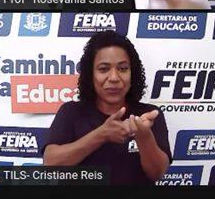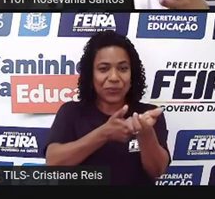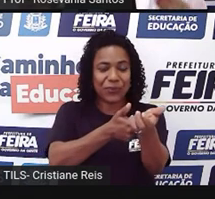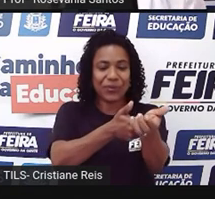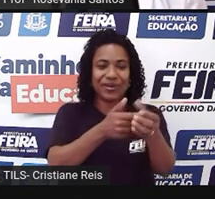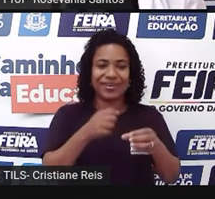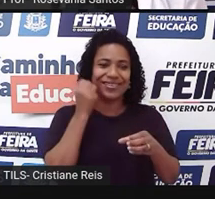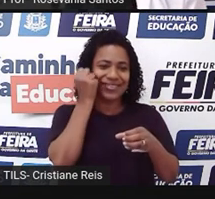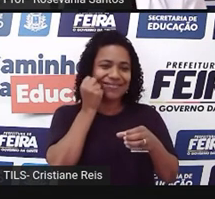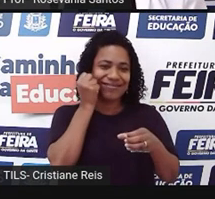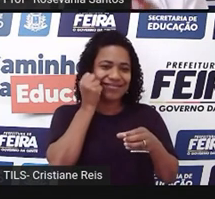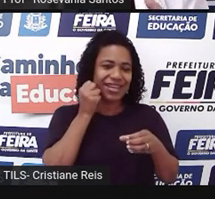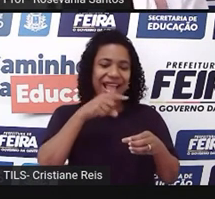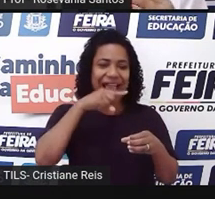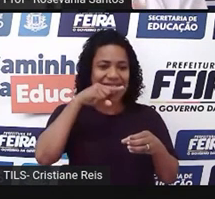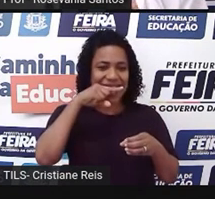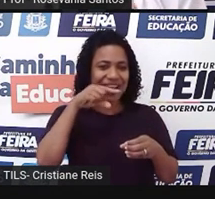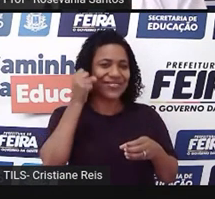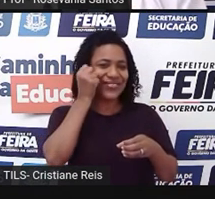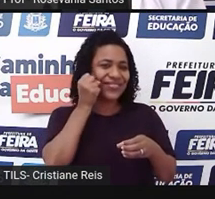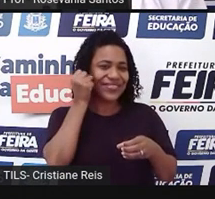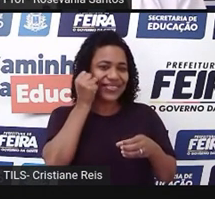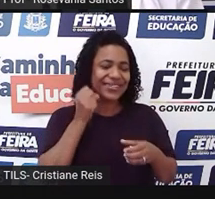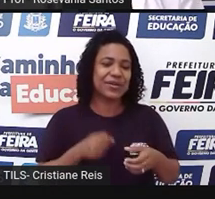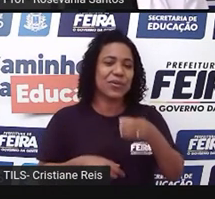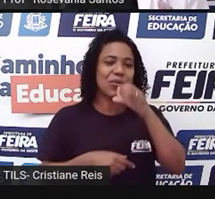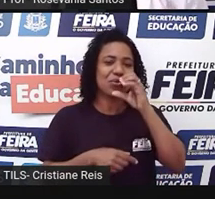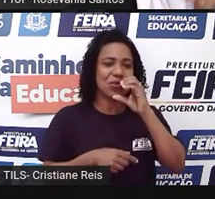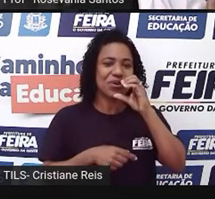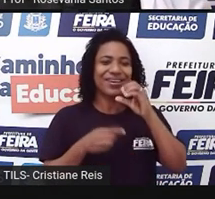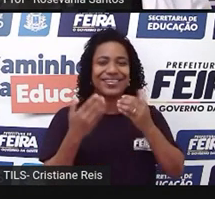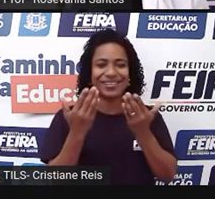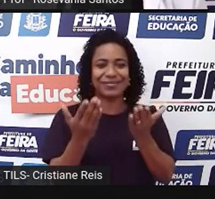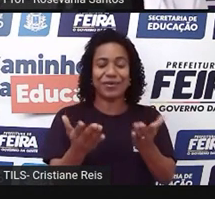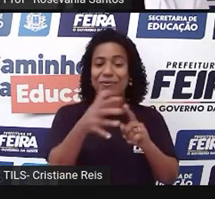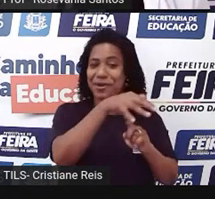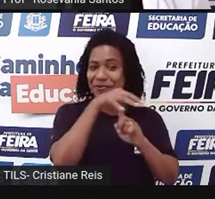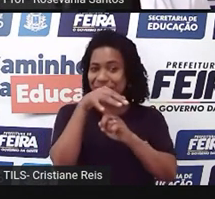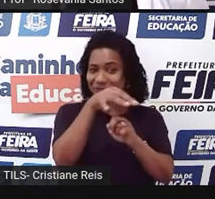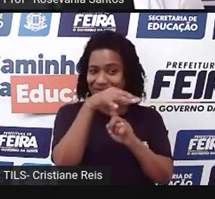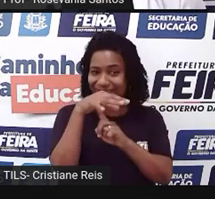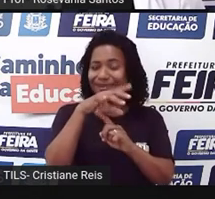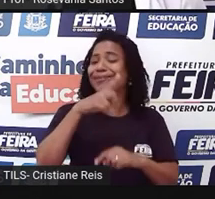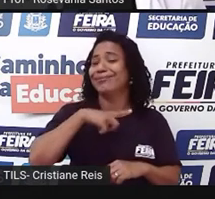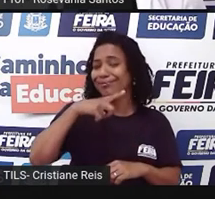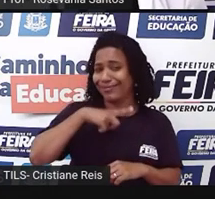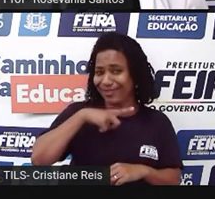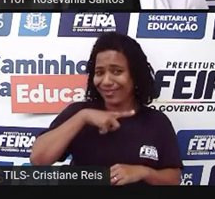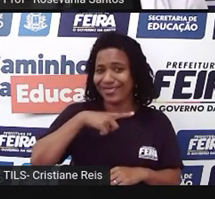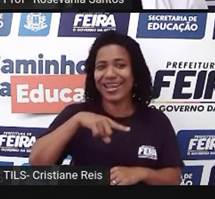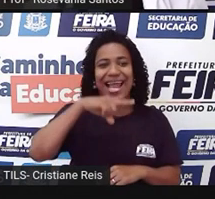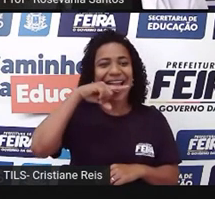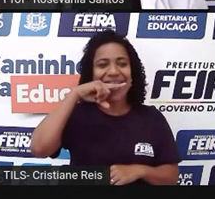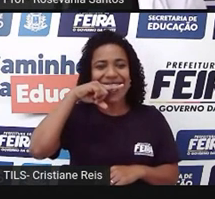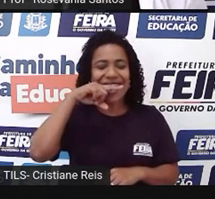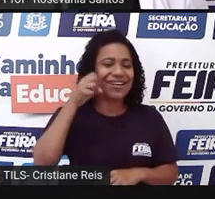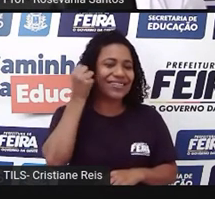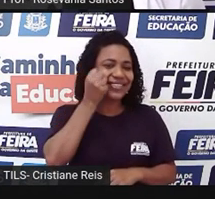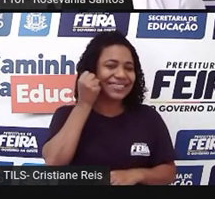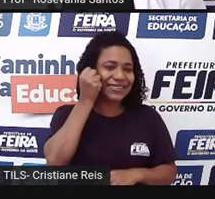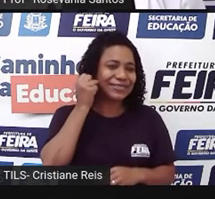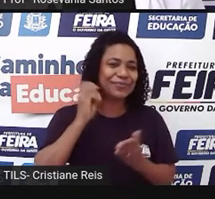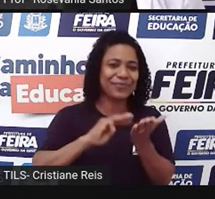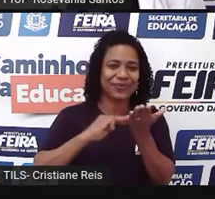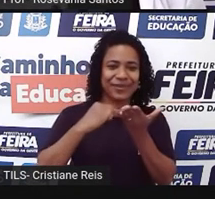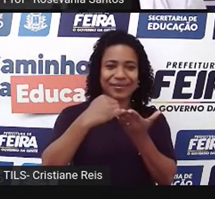Então, não tem como você falar de feira livre sem falar do pastel com caldo de cana. E aquela boa pimentinha